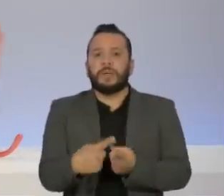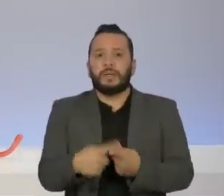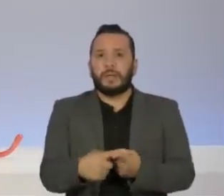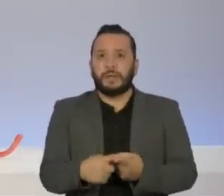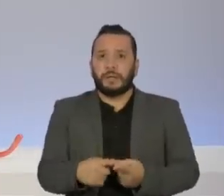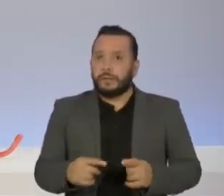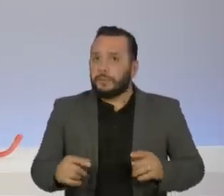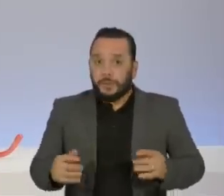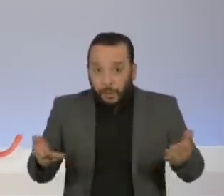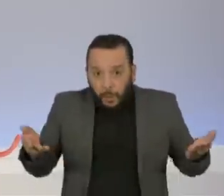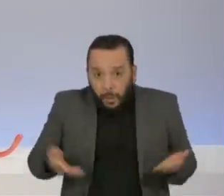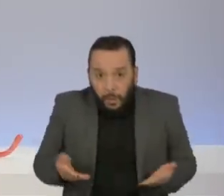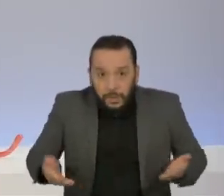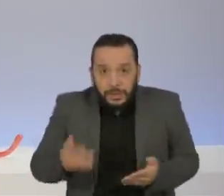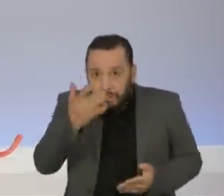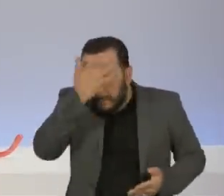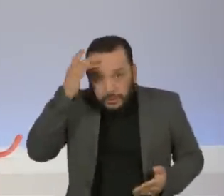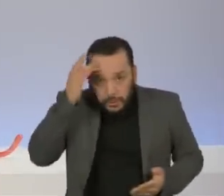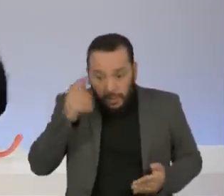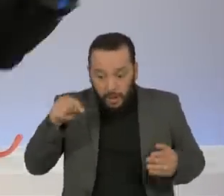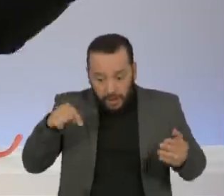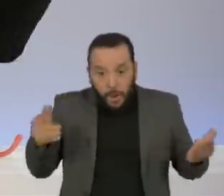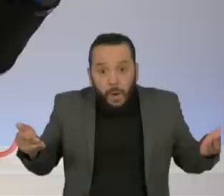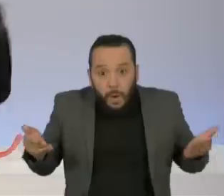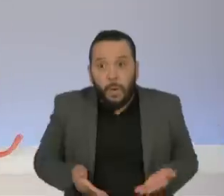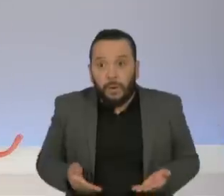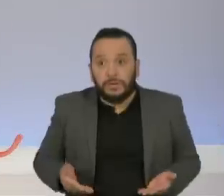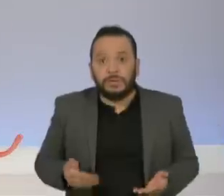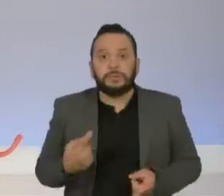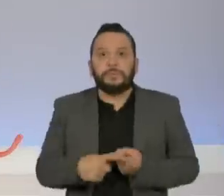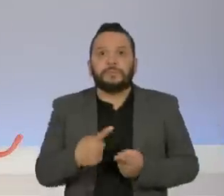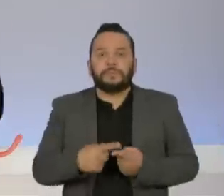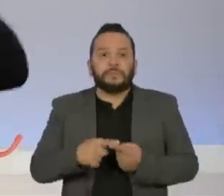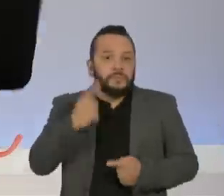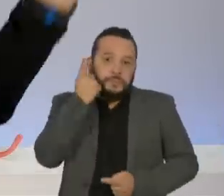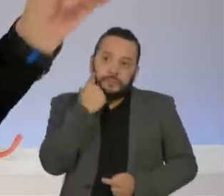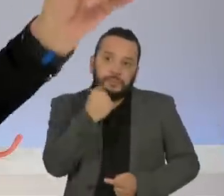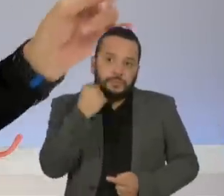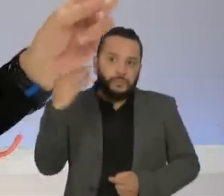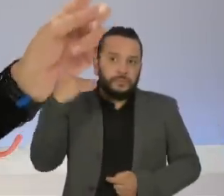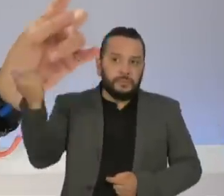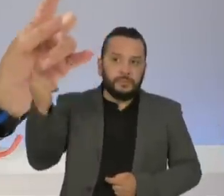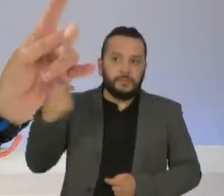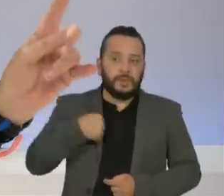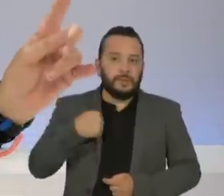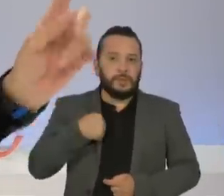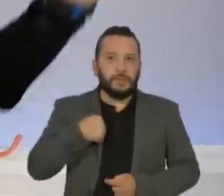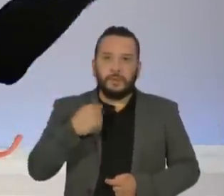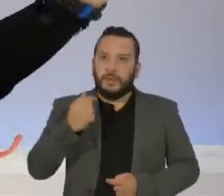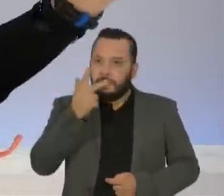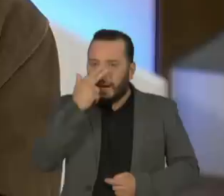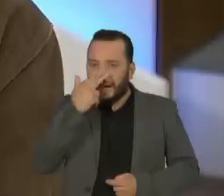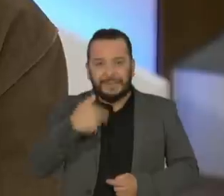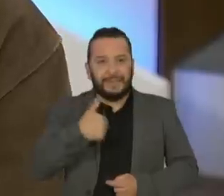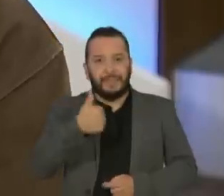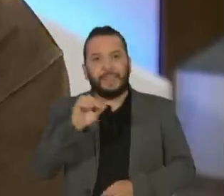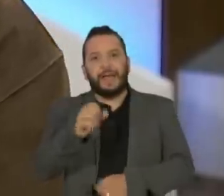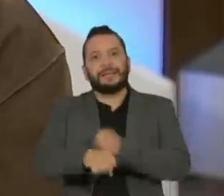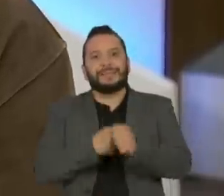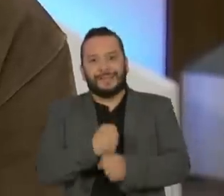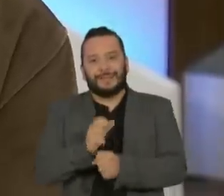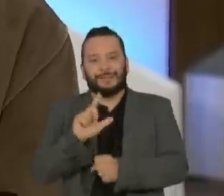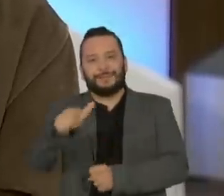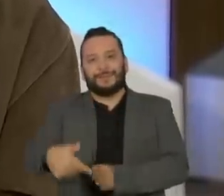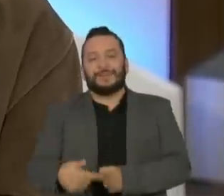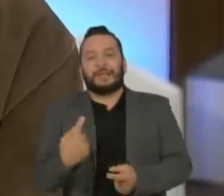aqui que hoje, hoje, porque quando a Vera chamou para vir aqui, parece que passaram-se 10 anos depois que a gente vê as manifestações,